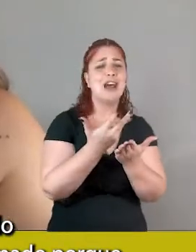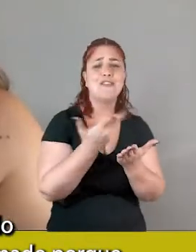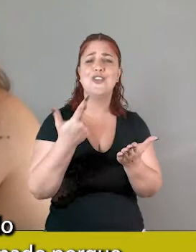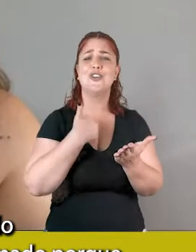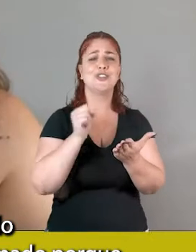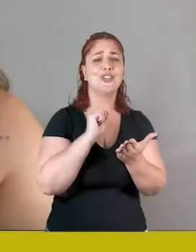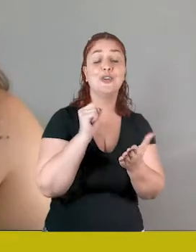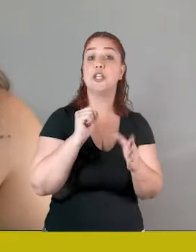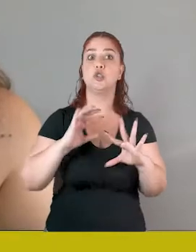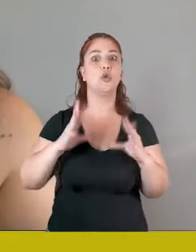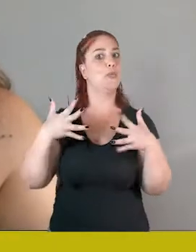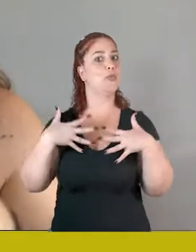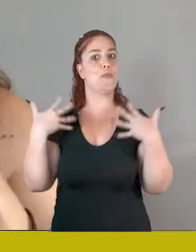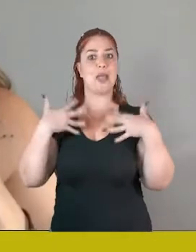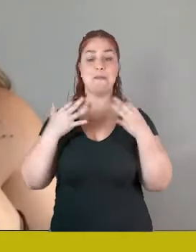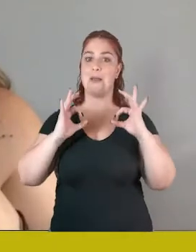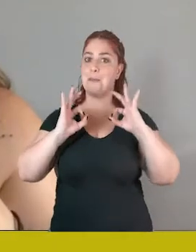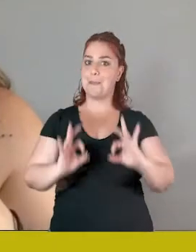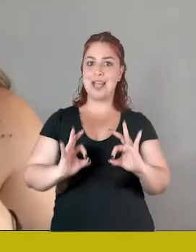animado porque